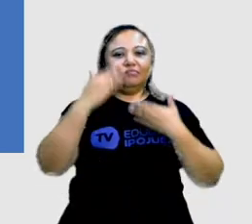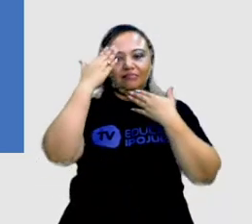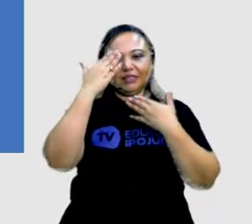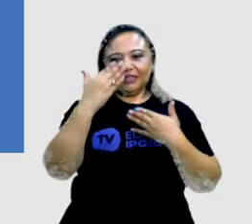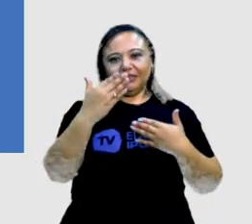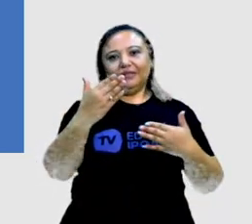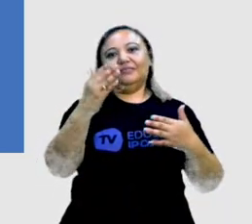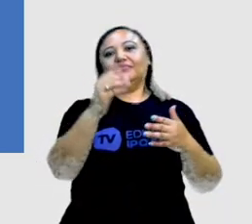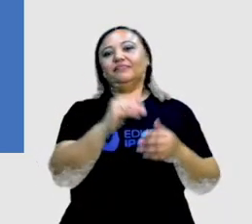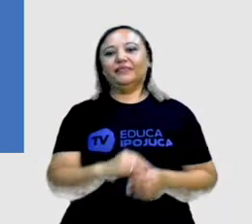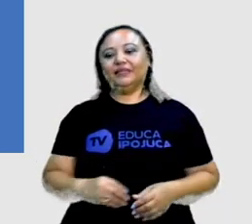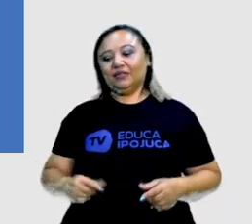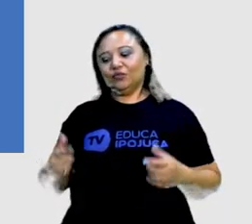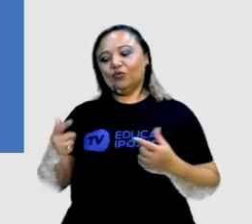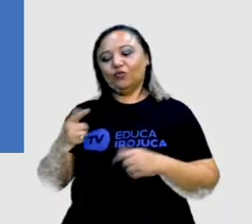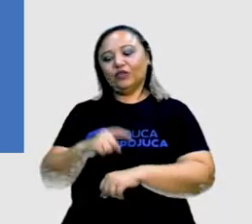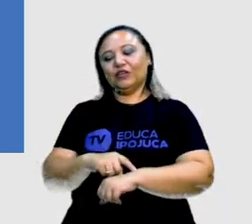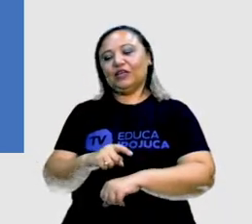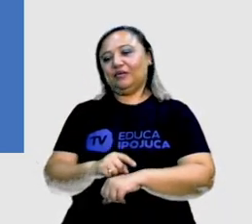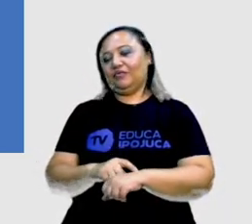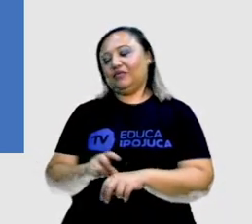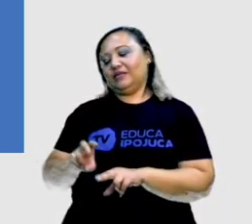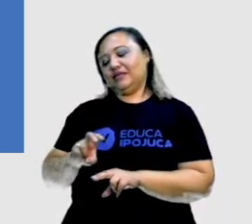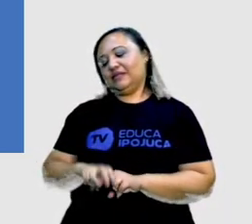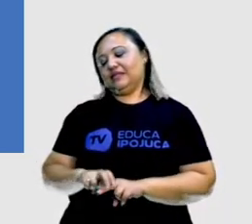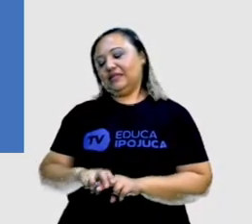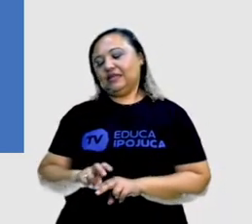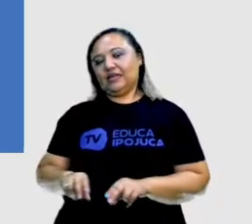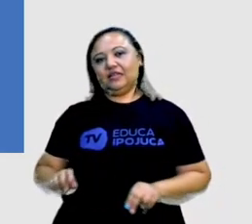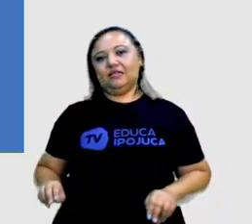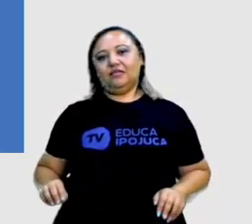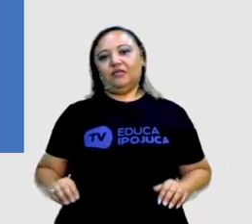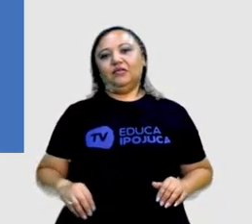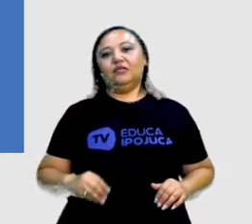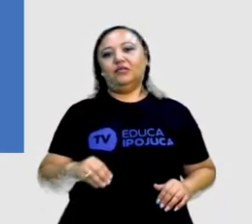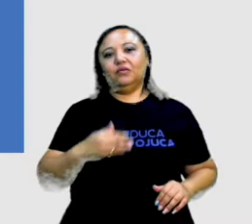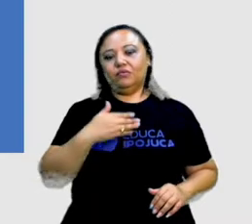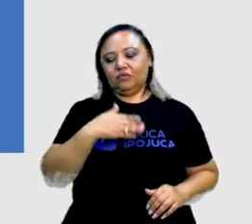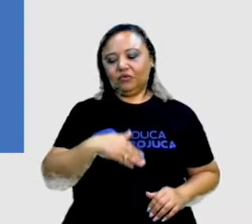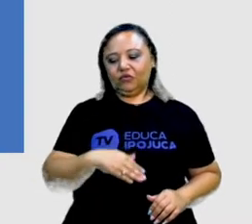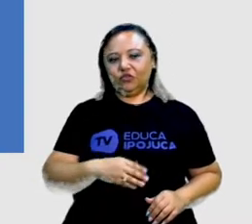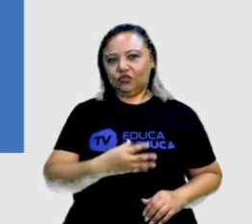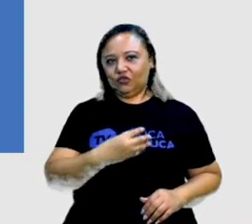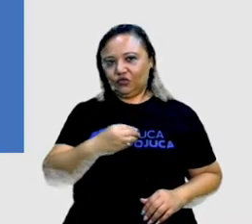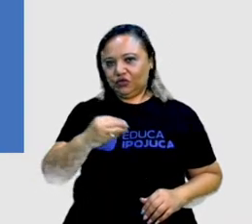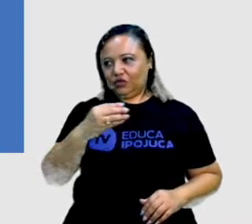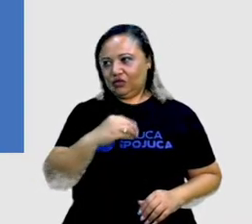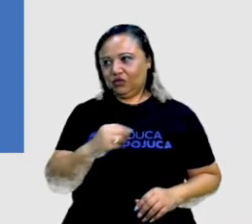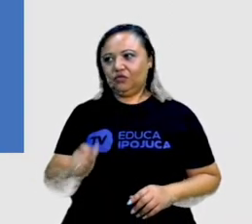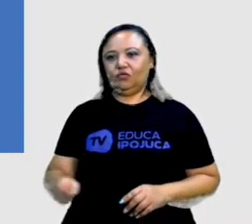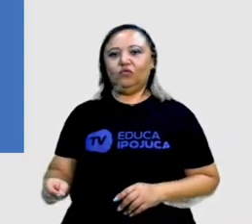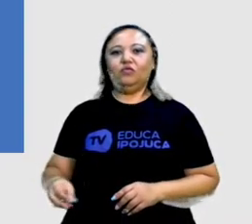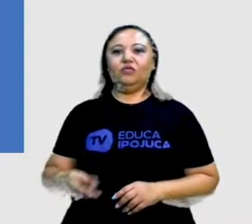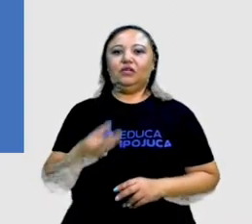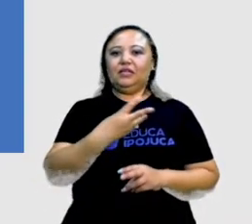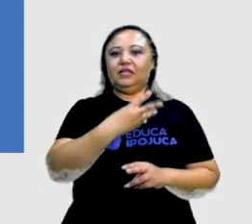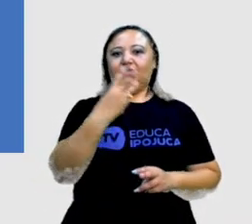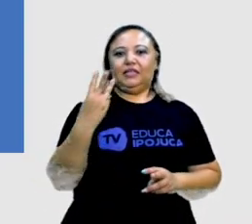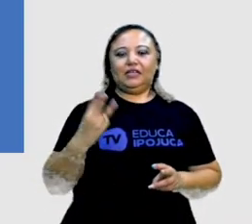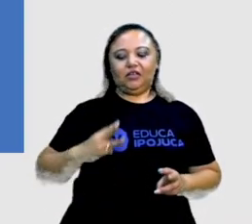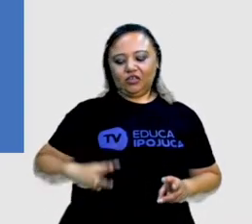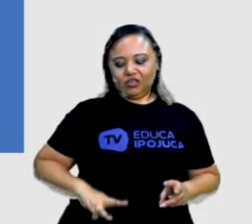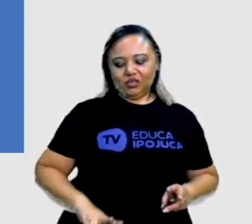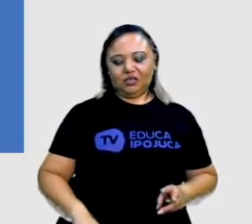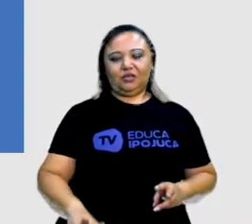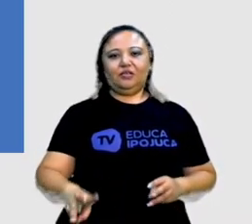tão maravilhoso desfrutado ao meu lado, de meu pai e de meus filhos trigêmeos. Uma brincadeira quase tão rara nas